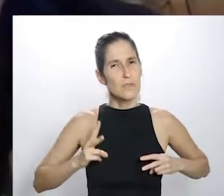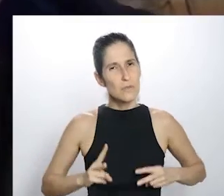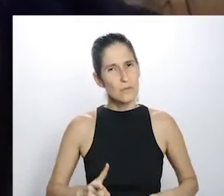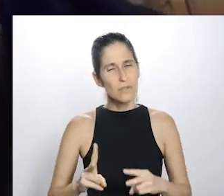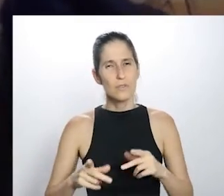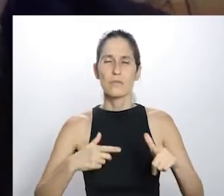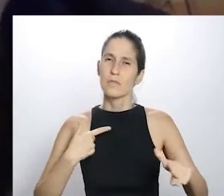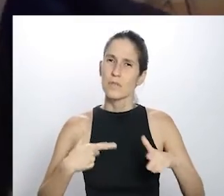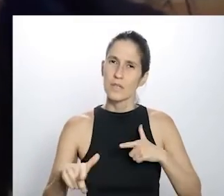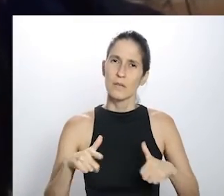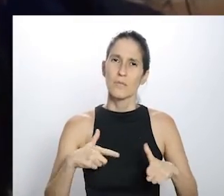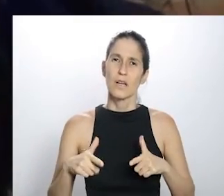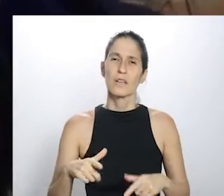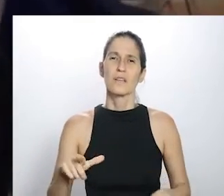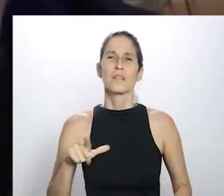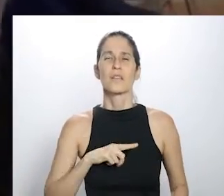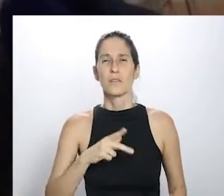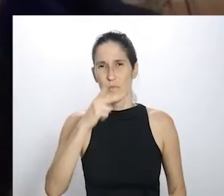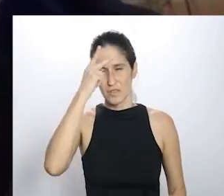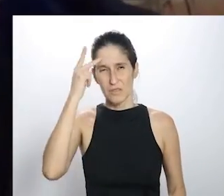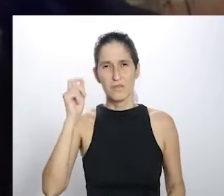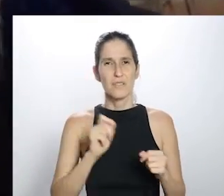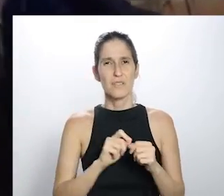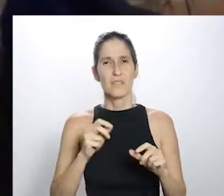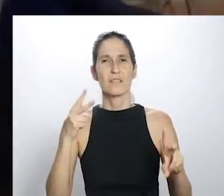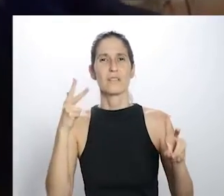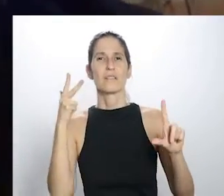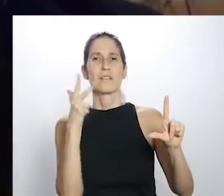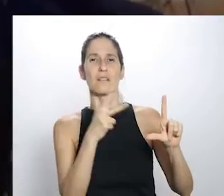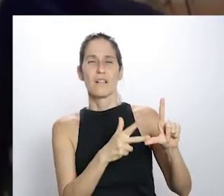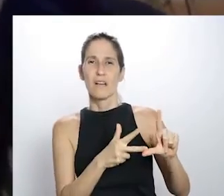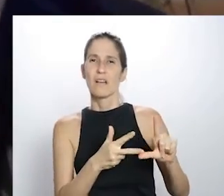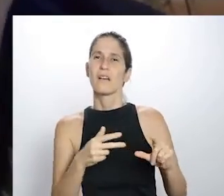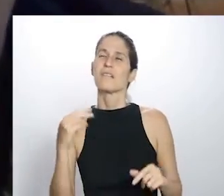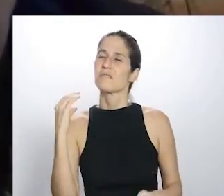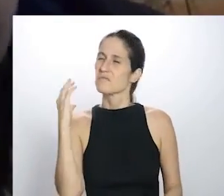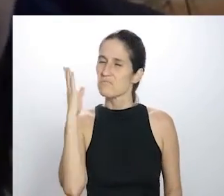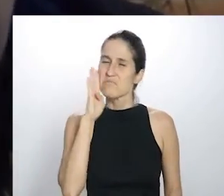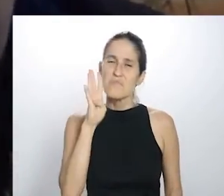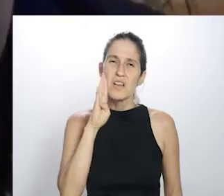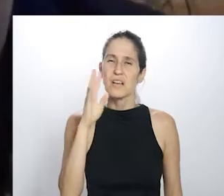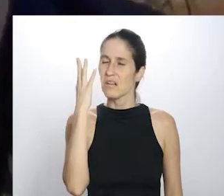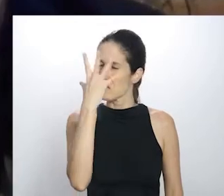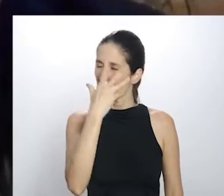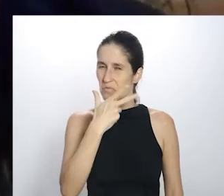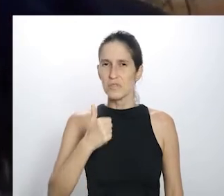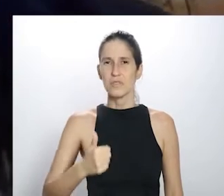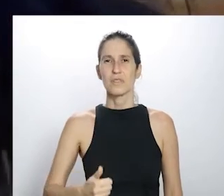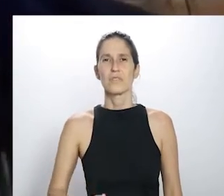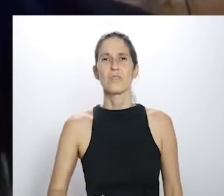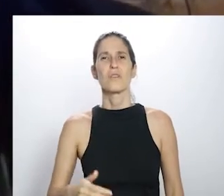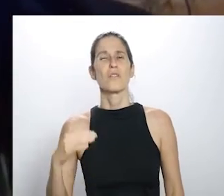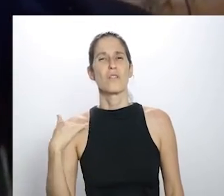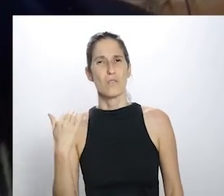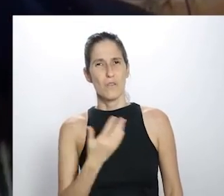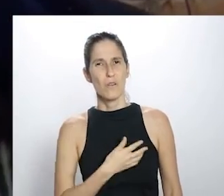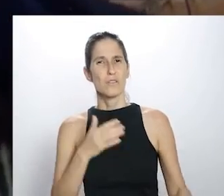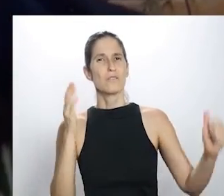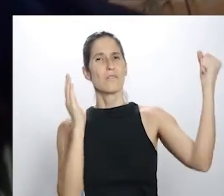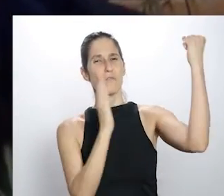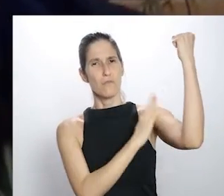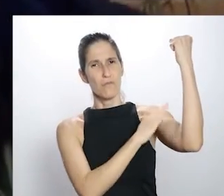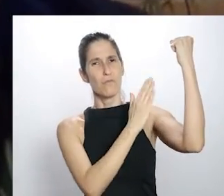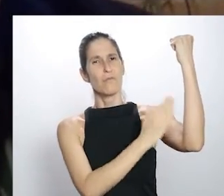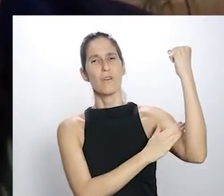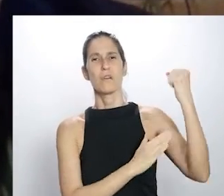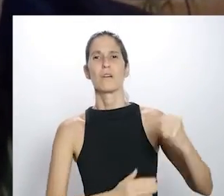eu vejo pessoas fazendo coisas mais legais nas lives, nas coisas. Então, nós somos muitos. A gente precisa saber dessa força que a